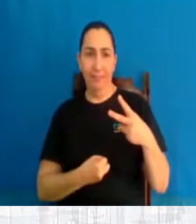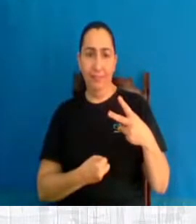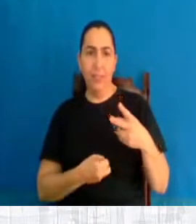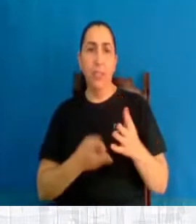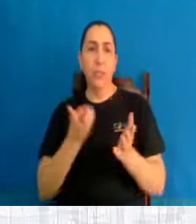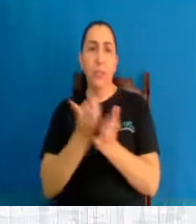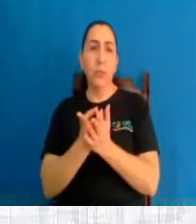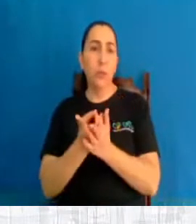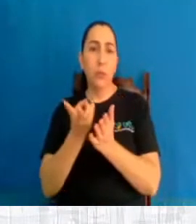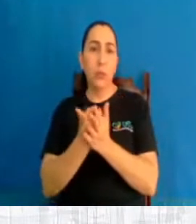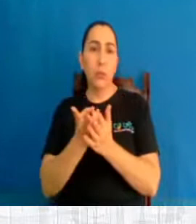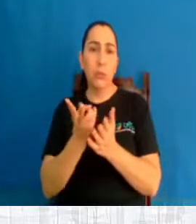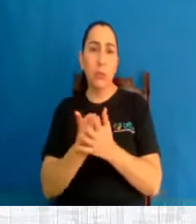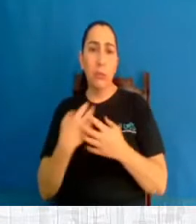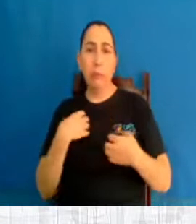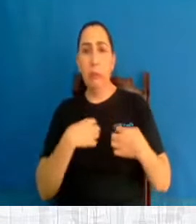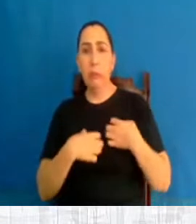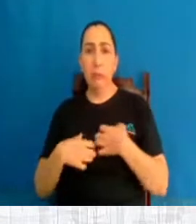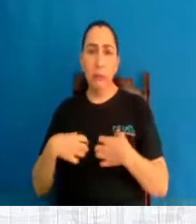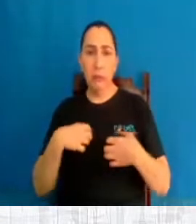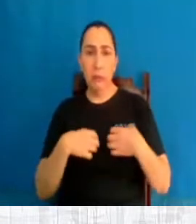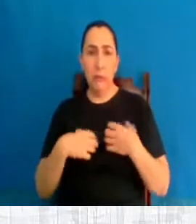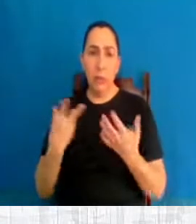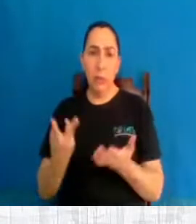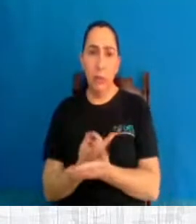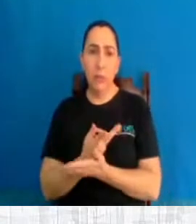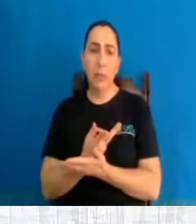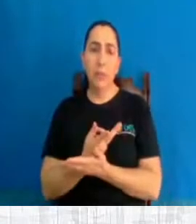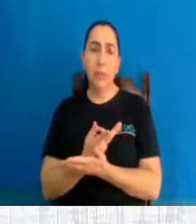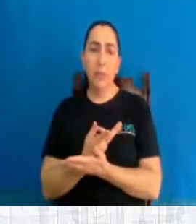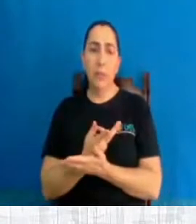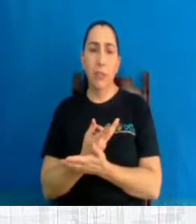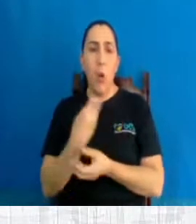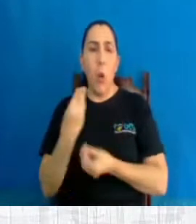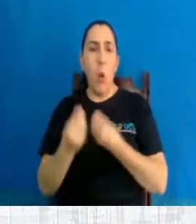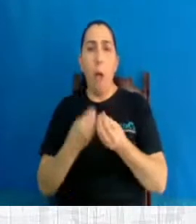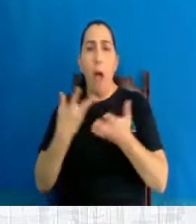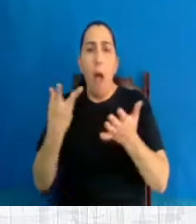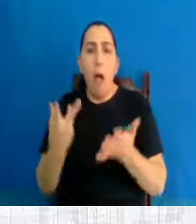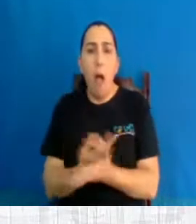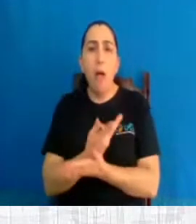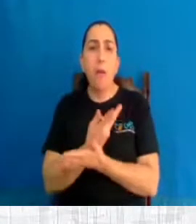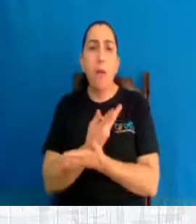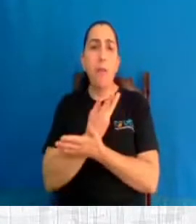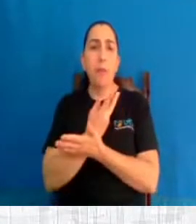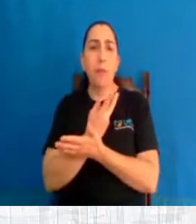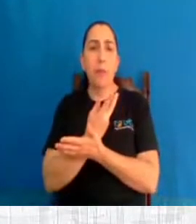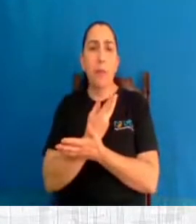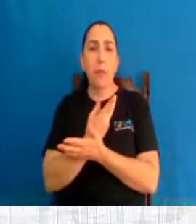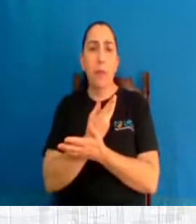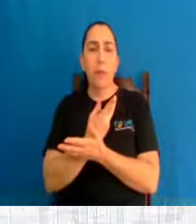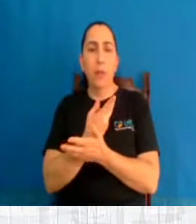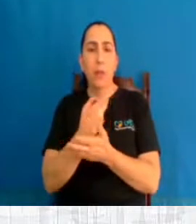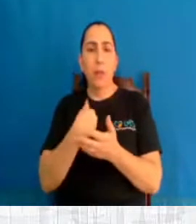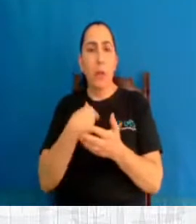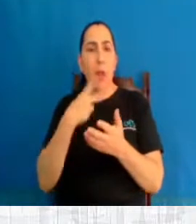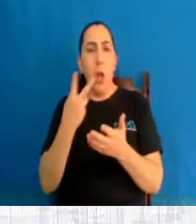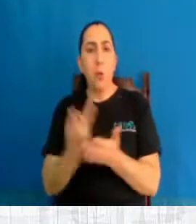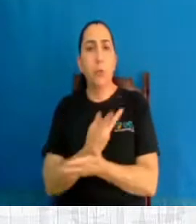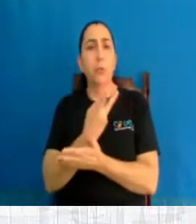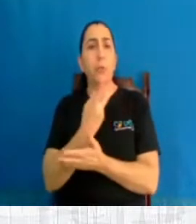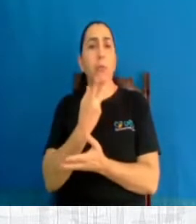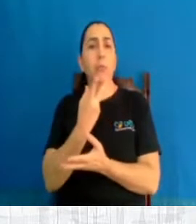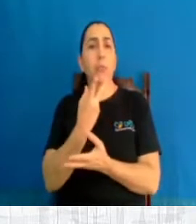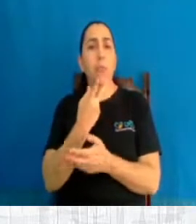continua grávida. A frustração já aconteceu. Será que foi por acaso que a gente engravidou? Estupro bem no período fértil?